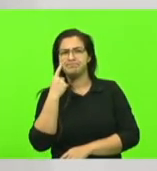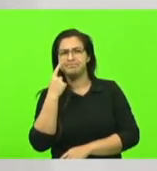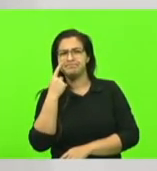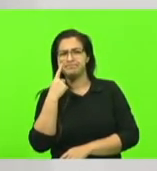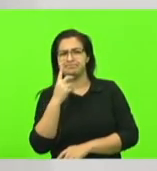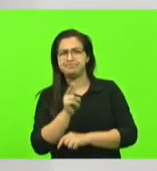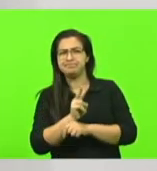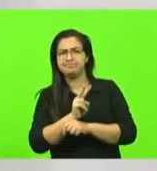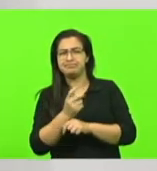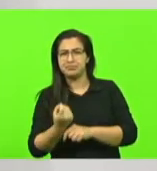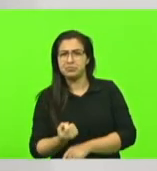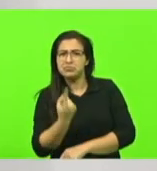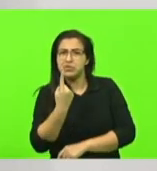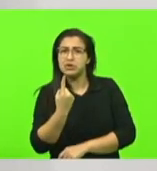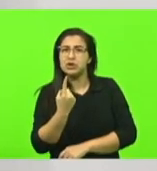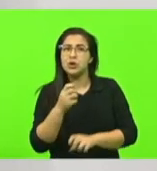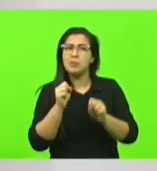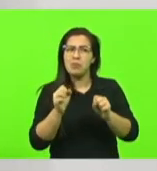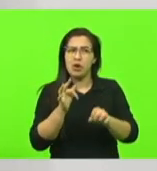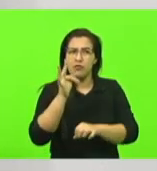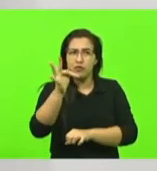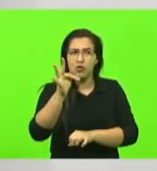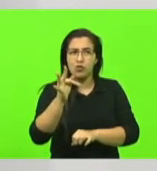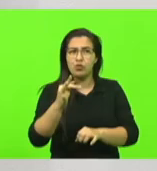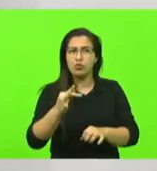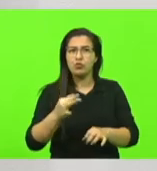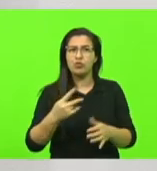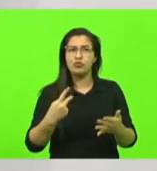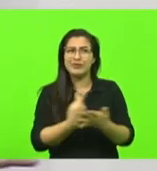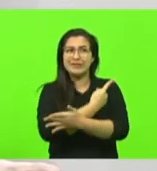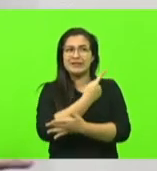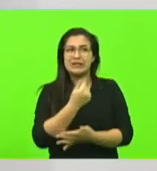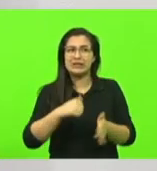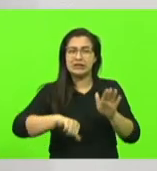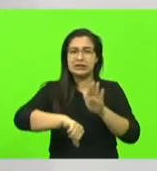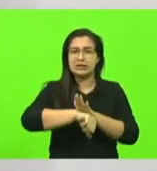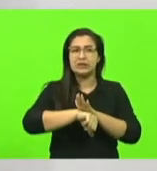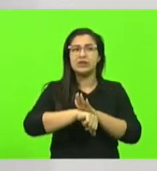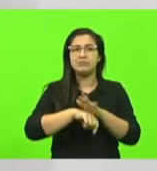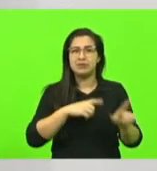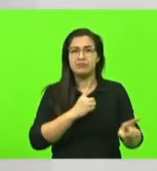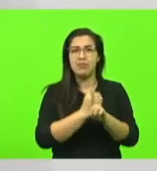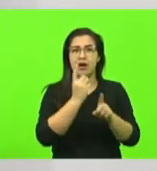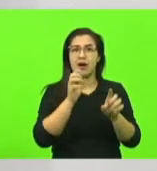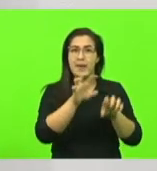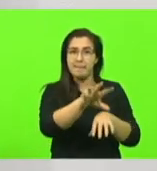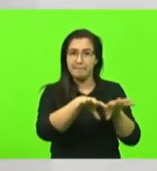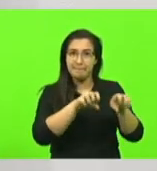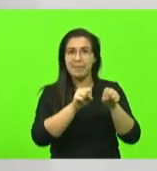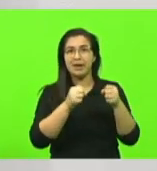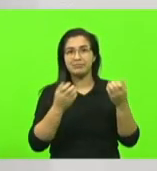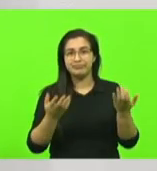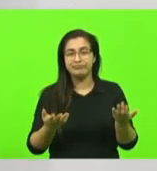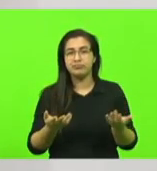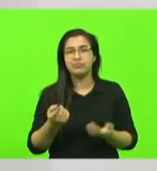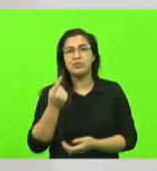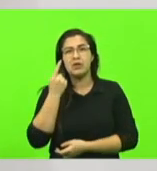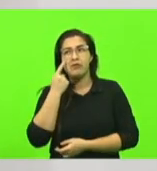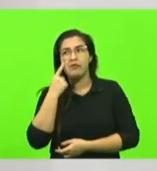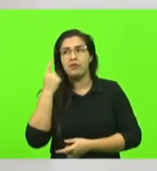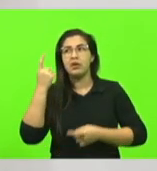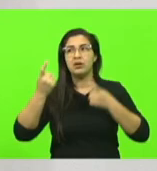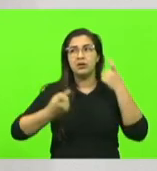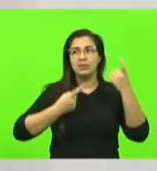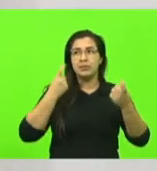praticar algum crime algum atentado e no mais a gente tem visto a preocupação